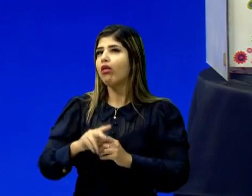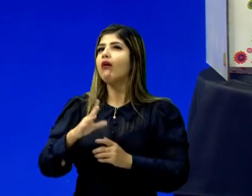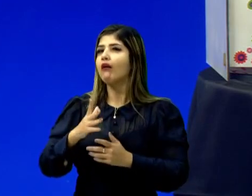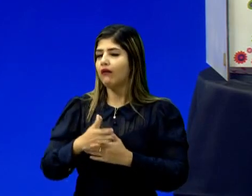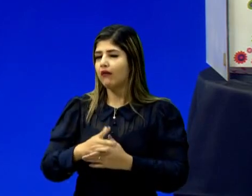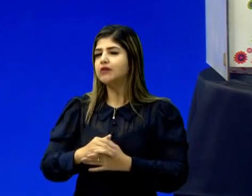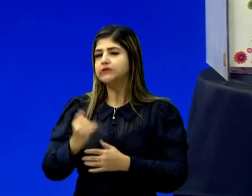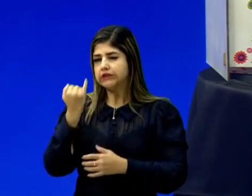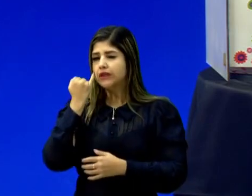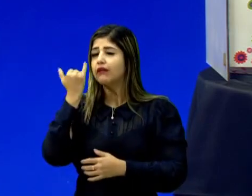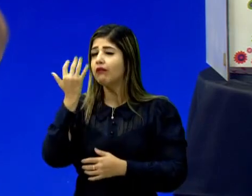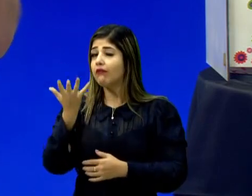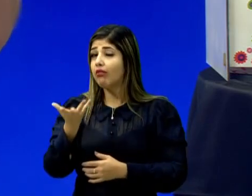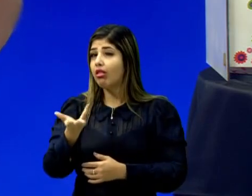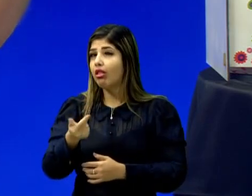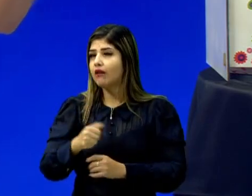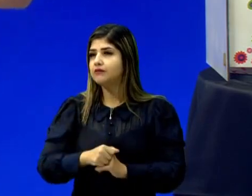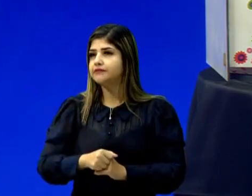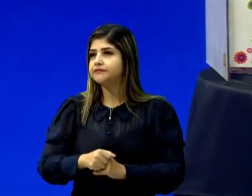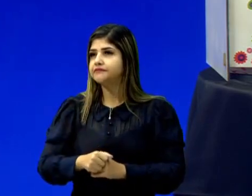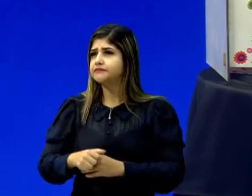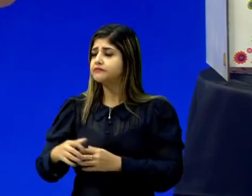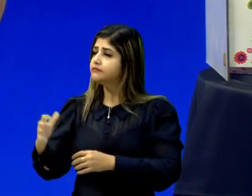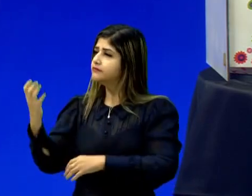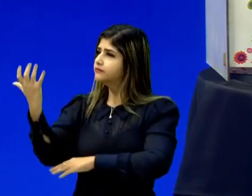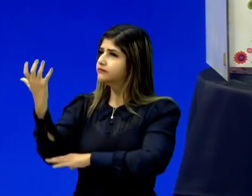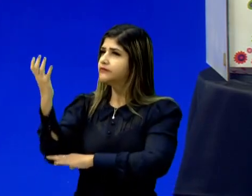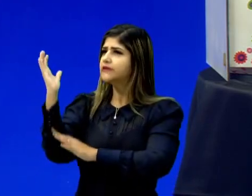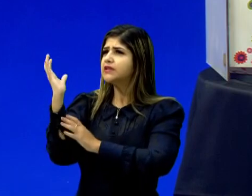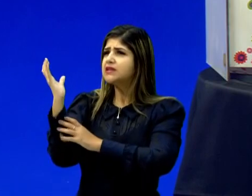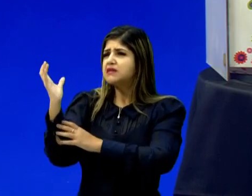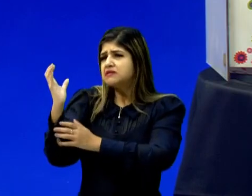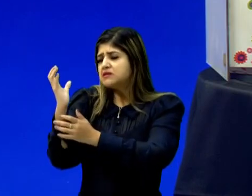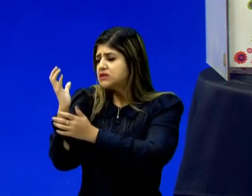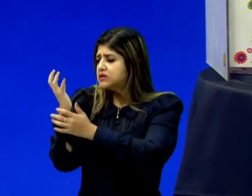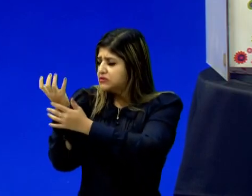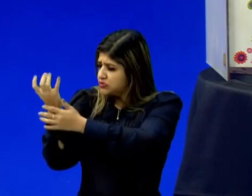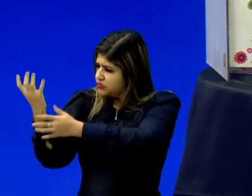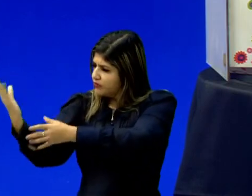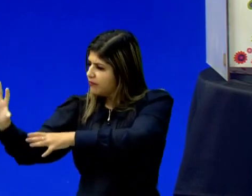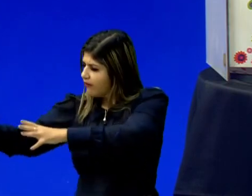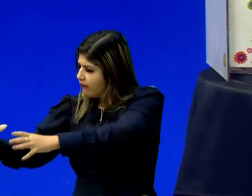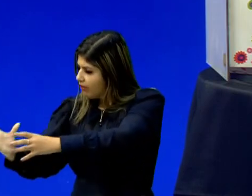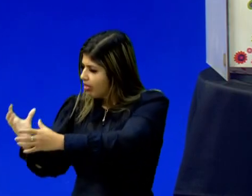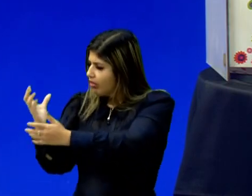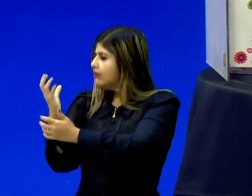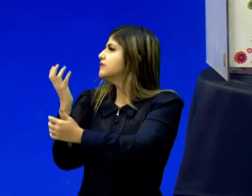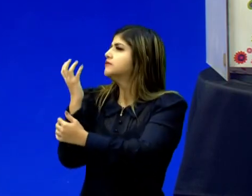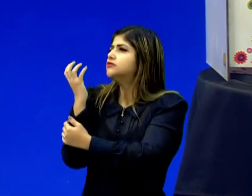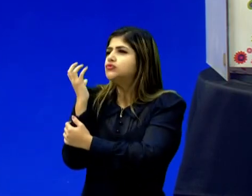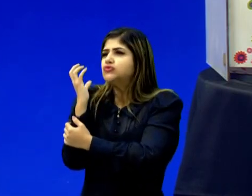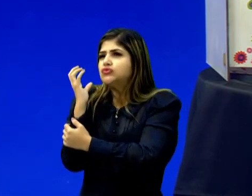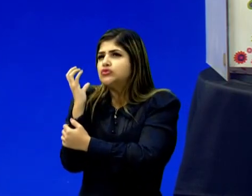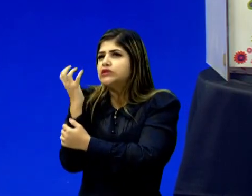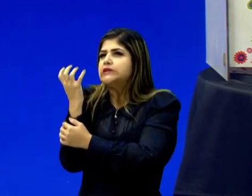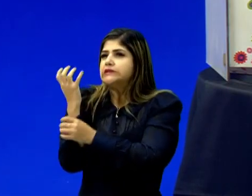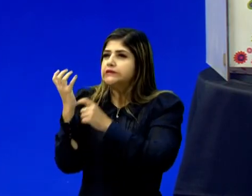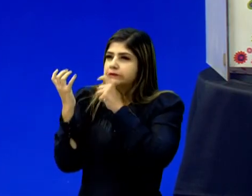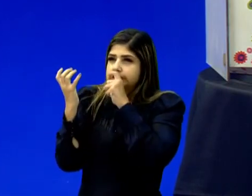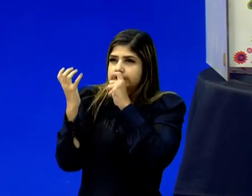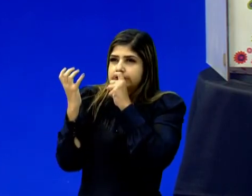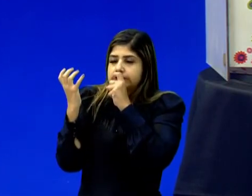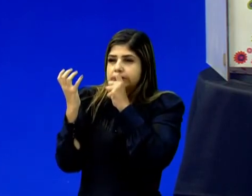maravilhosa da Ana Maria. Margarida, fica aqui bem pertinho de mim. A Margarida ficou com frio.